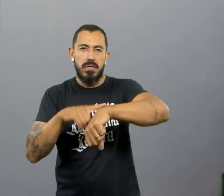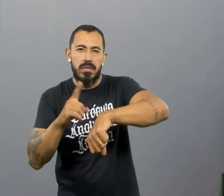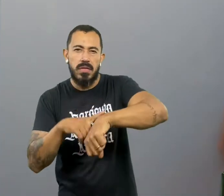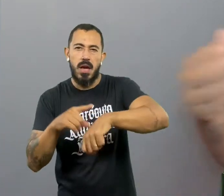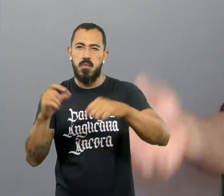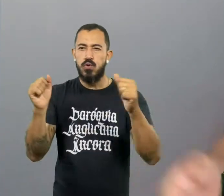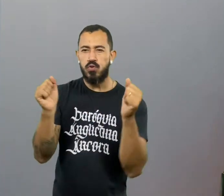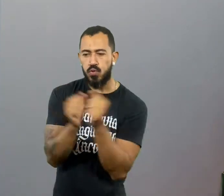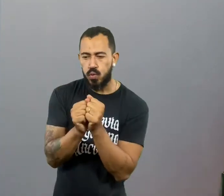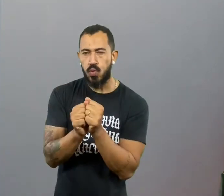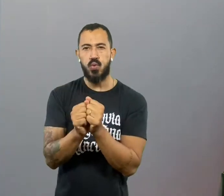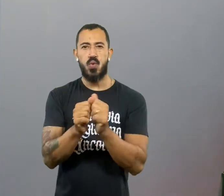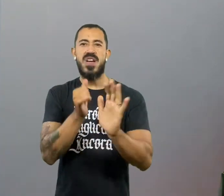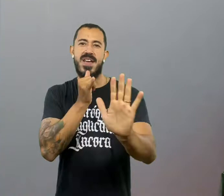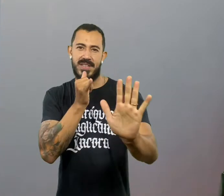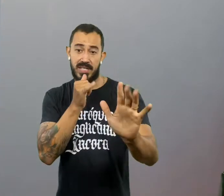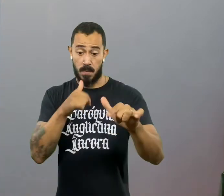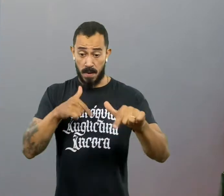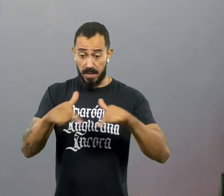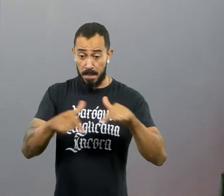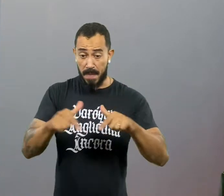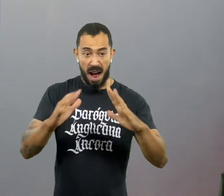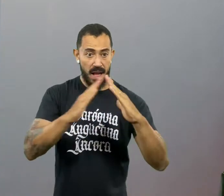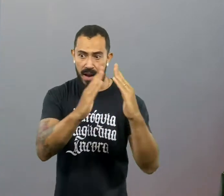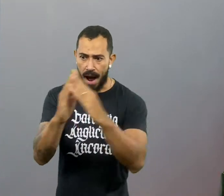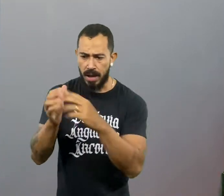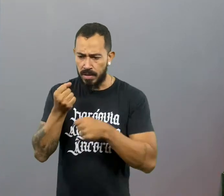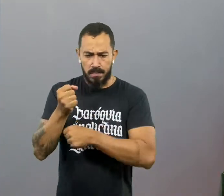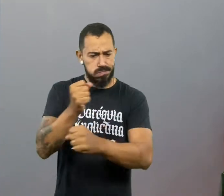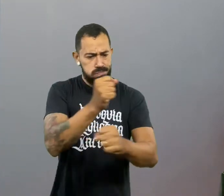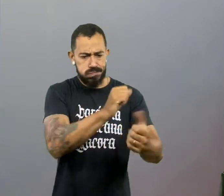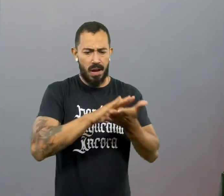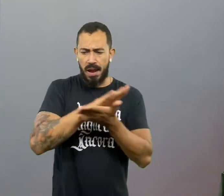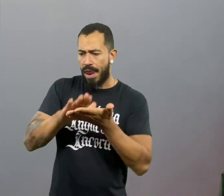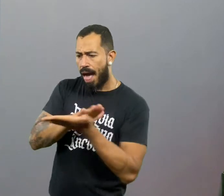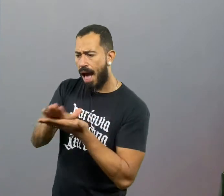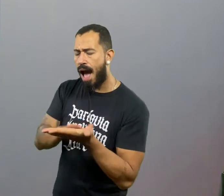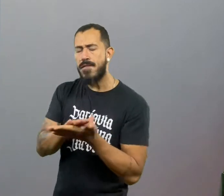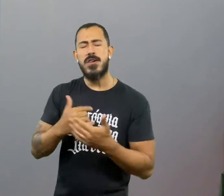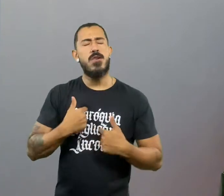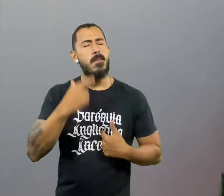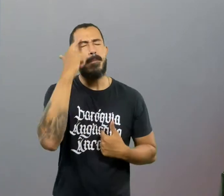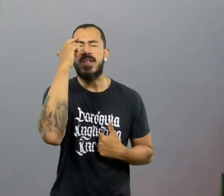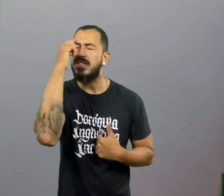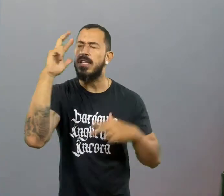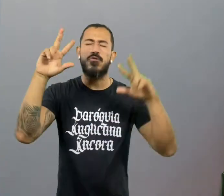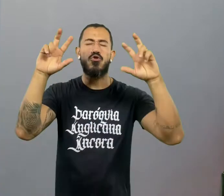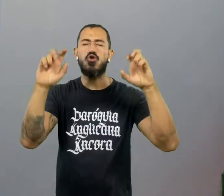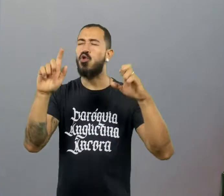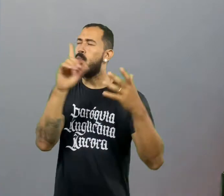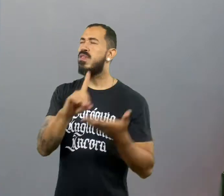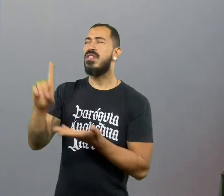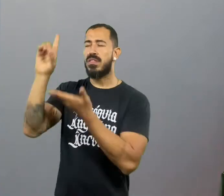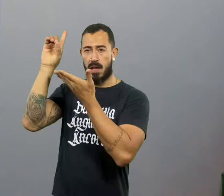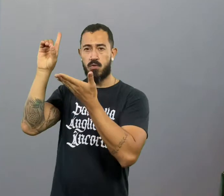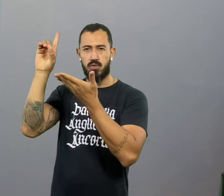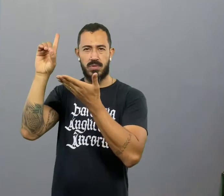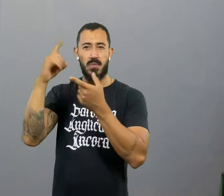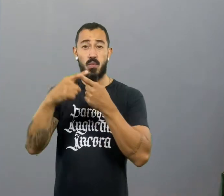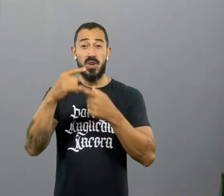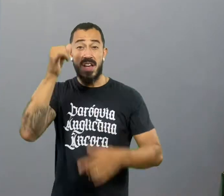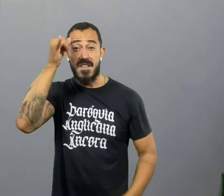eu trabalho, lavo vazio, faço as coisas em casa. Pensar sobre a glória de Deus na minha vida para que eu não me perca, para que eu não me distraia.